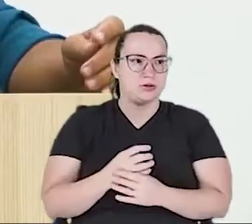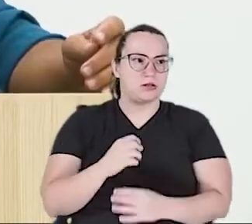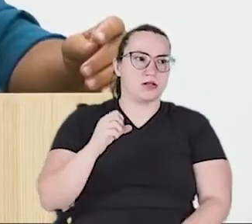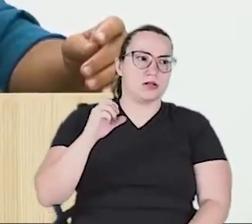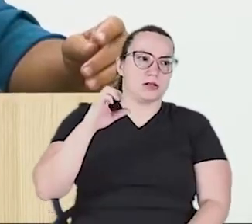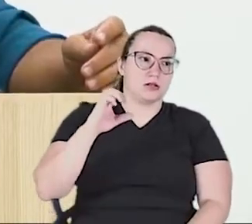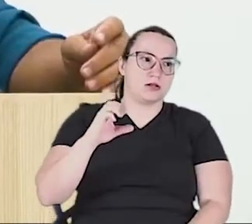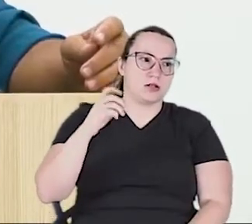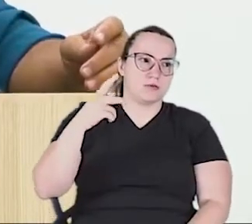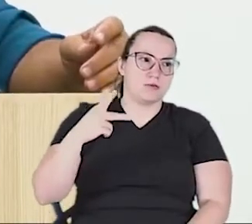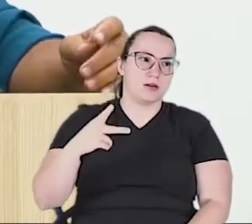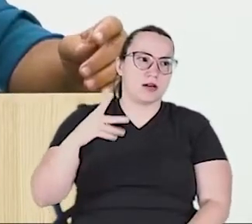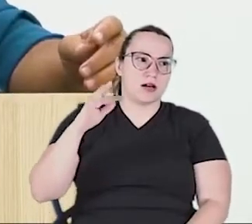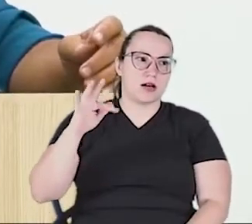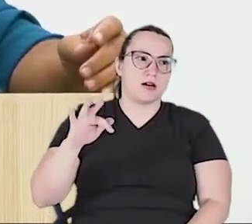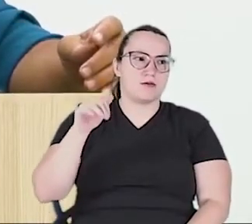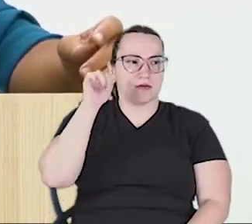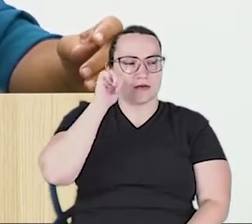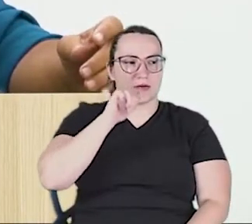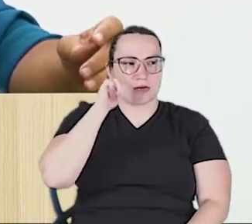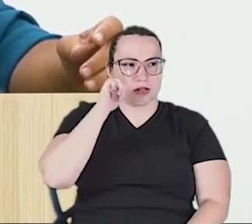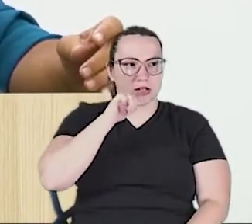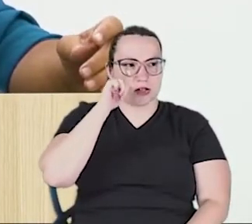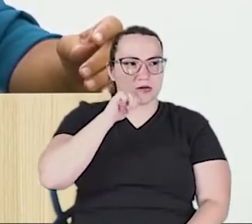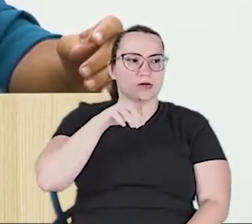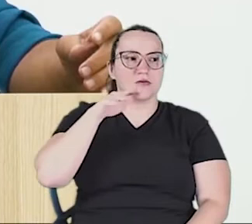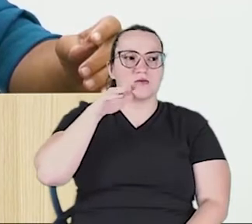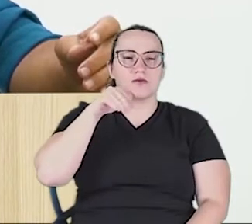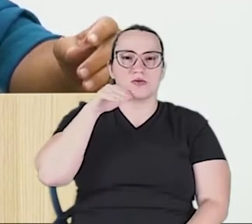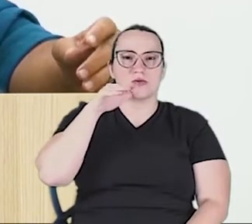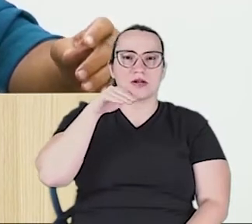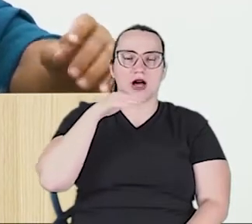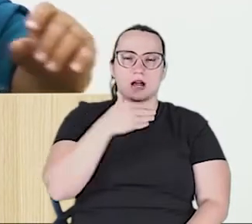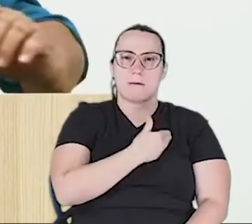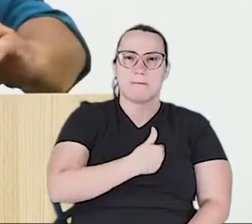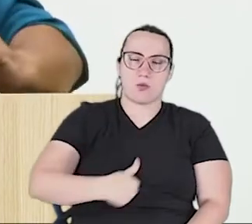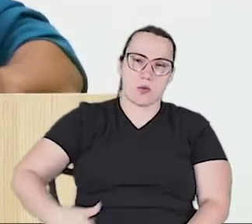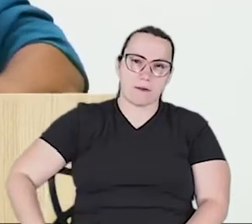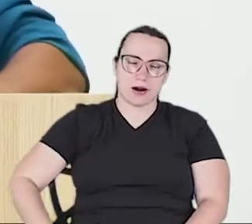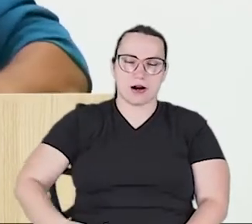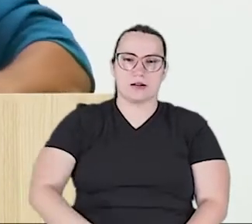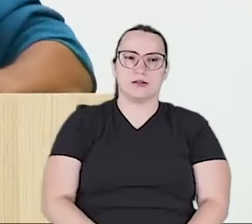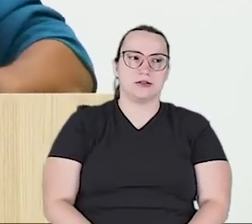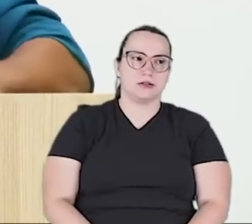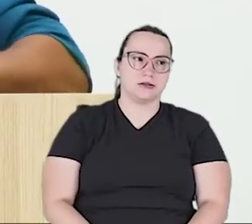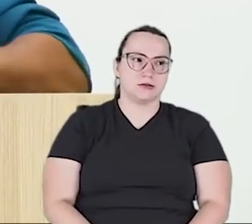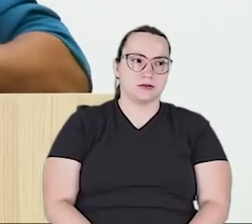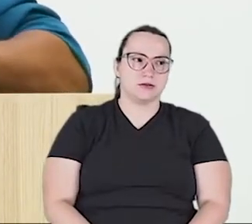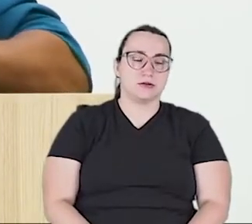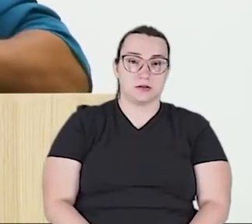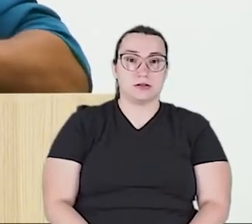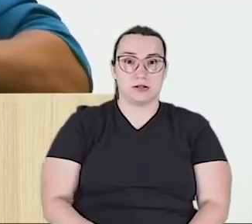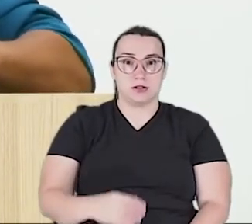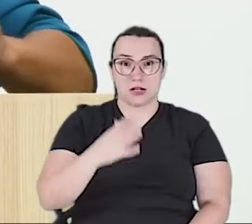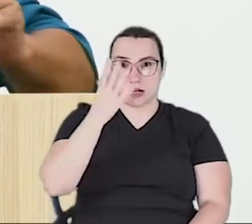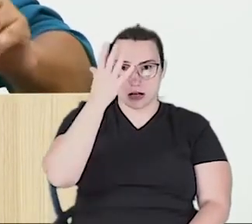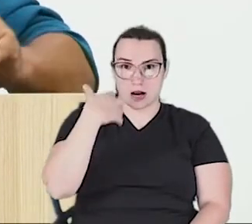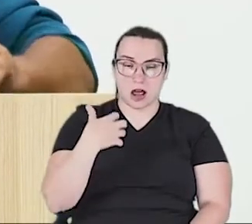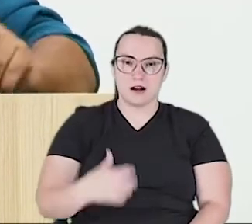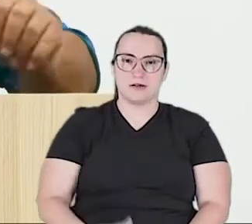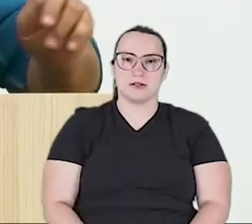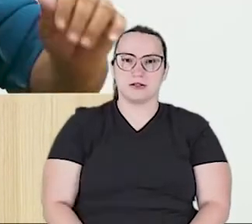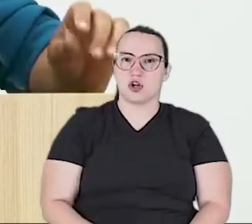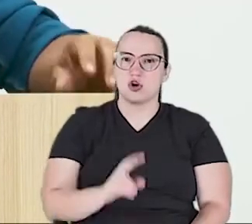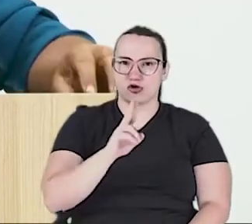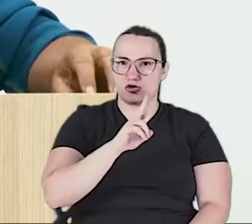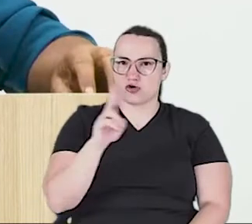feminino, funcionária pública, que é o mais grave, não vou citar o nome